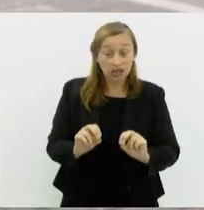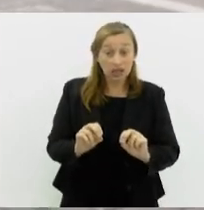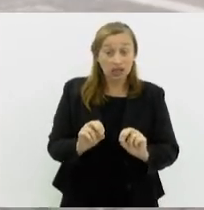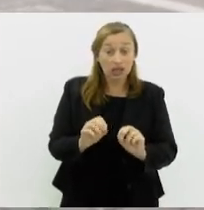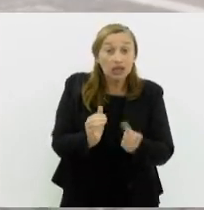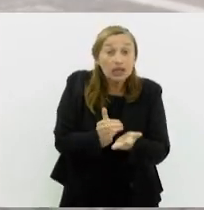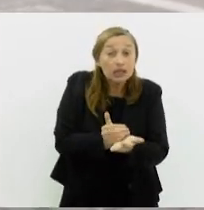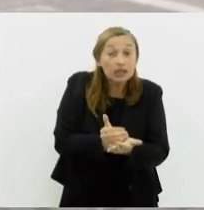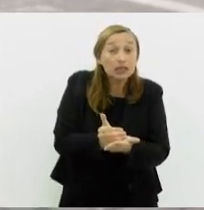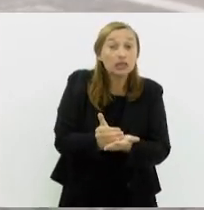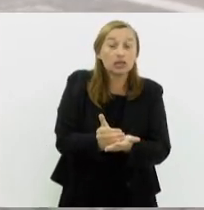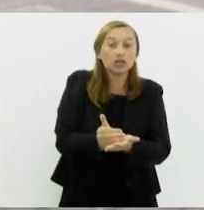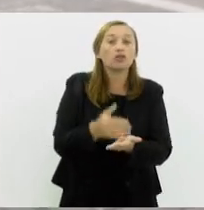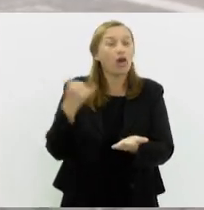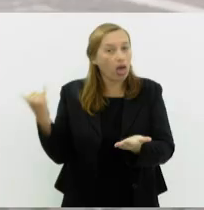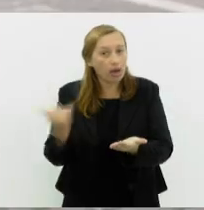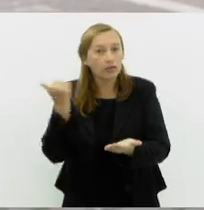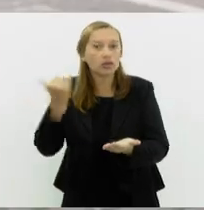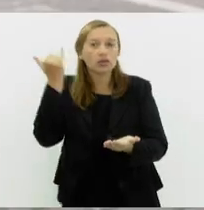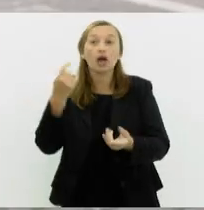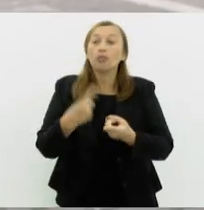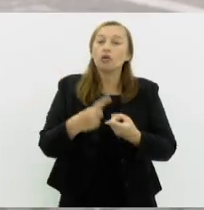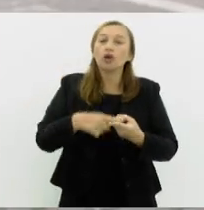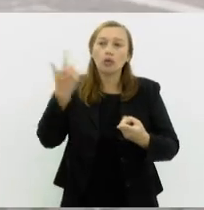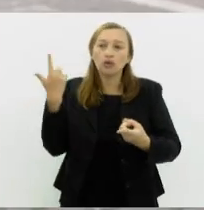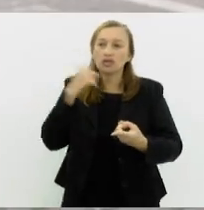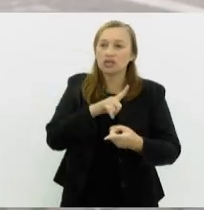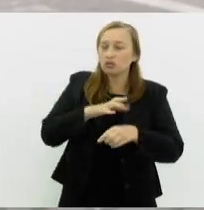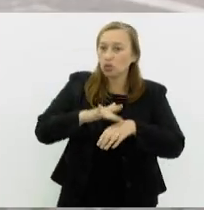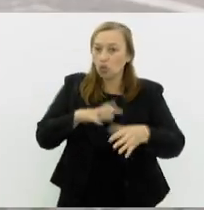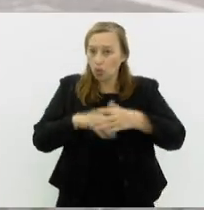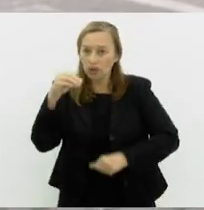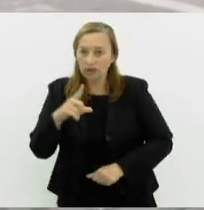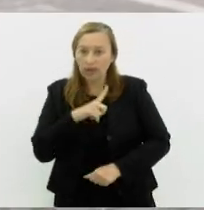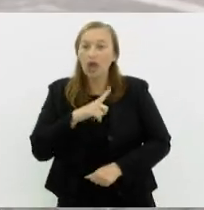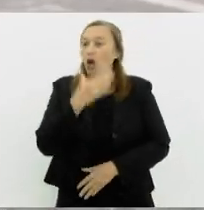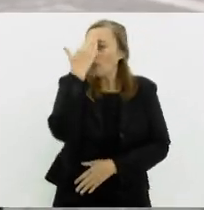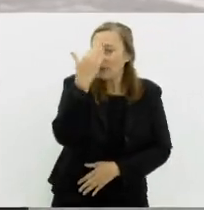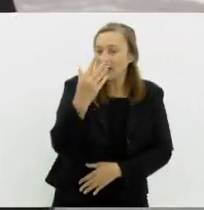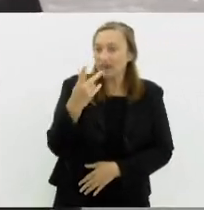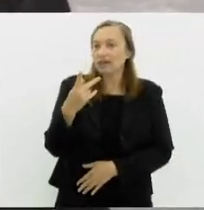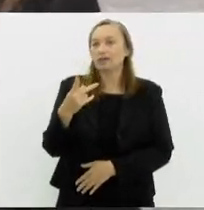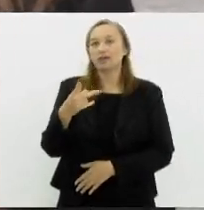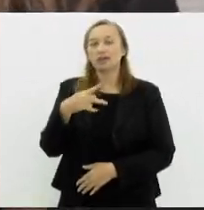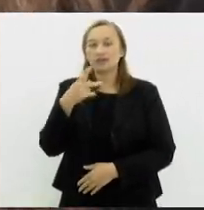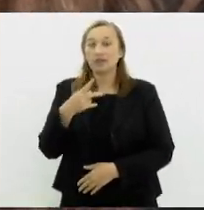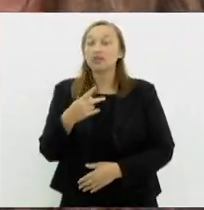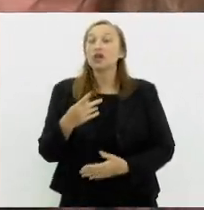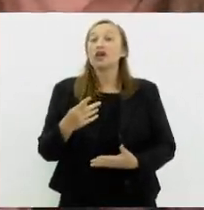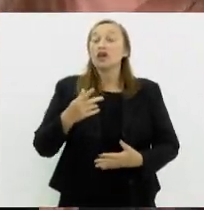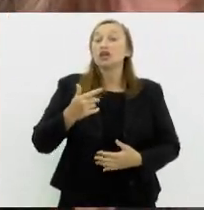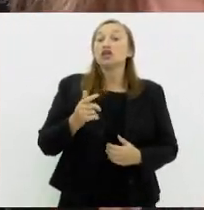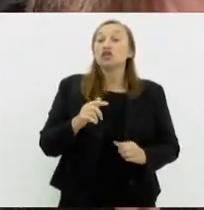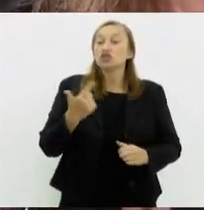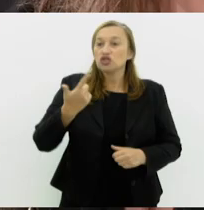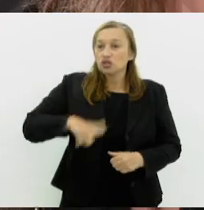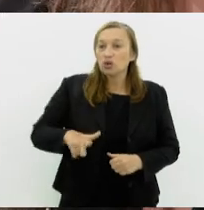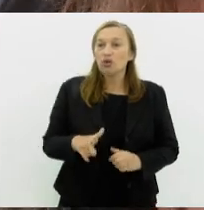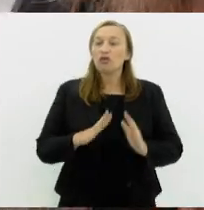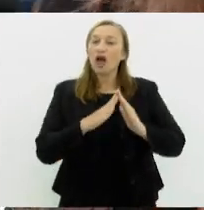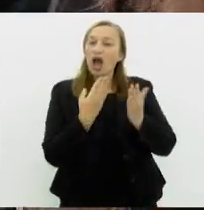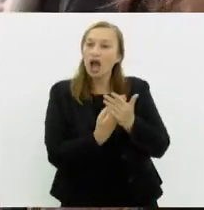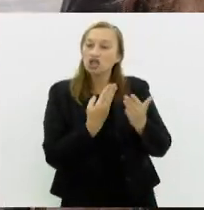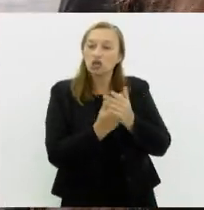precoce é de suma importância, porque nós conseguimos ter a cura. Obrigado pela participação, doutora. Reforçando mais uma vez que a Escola do